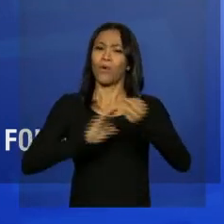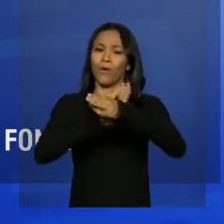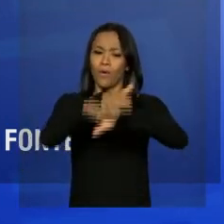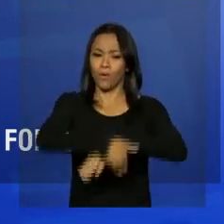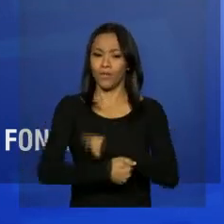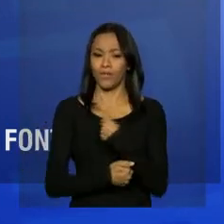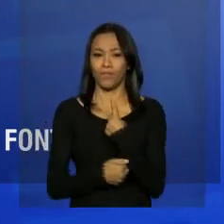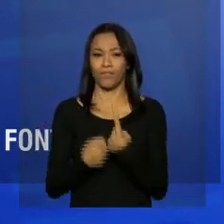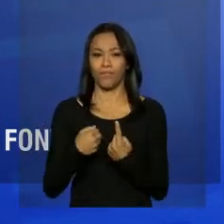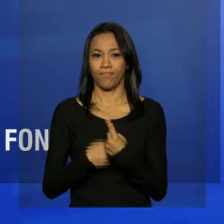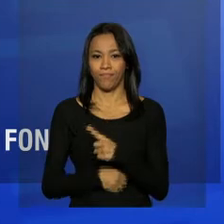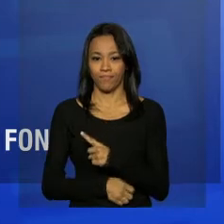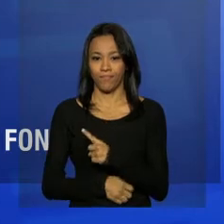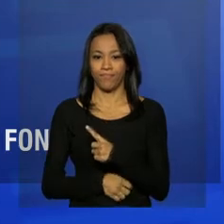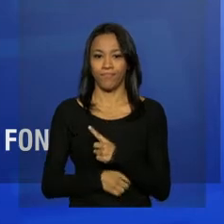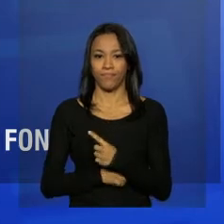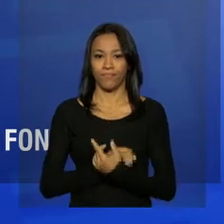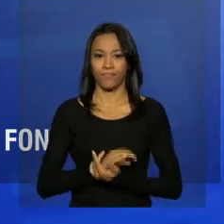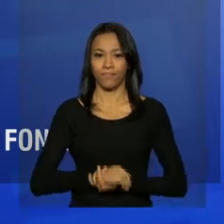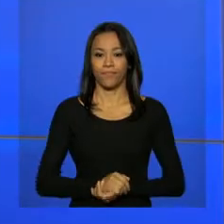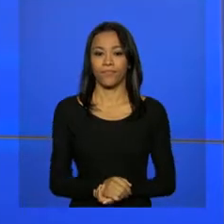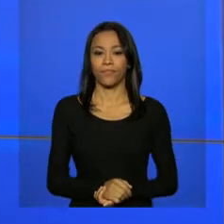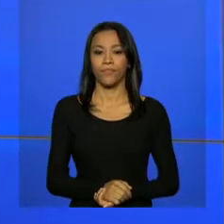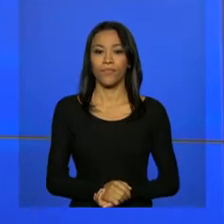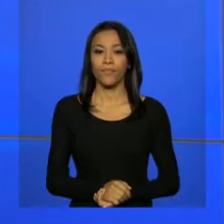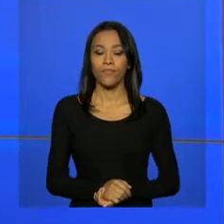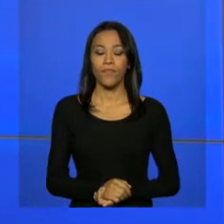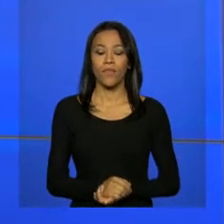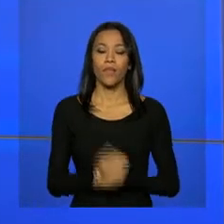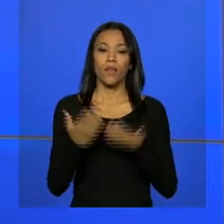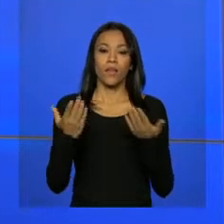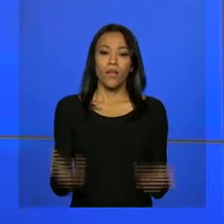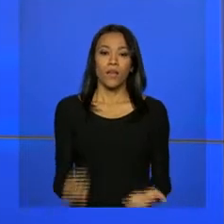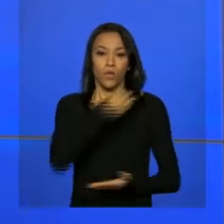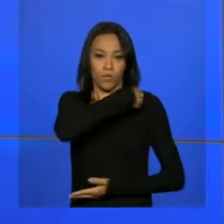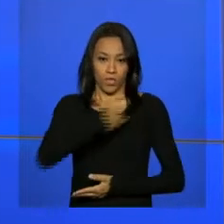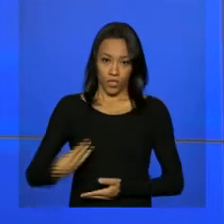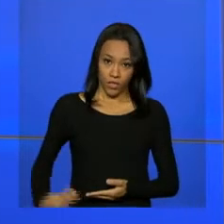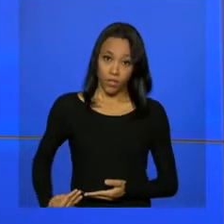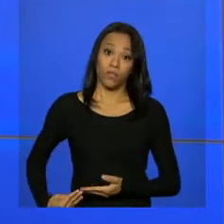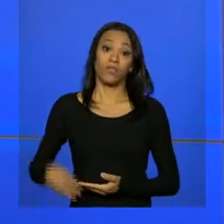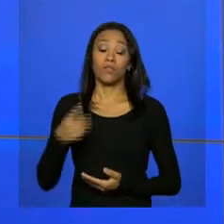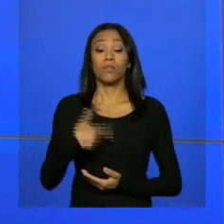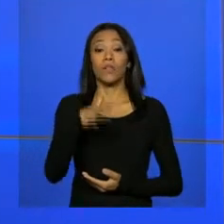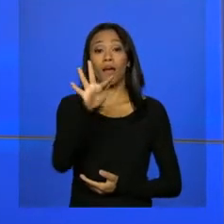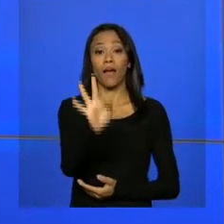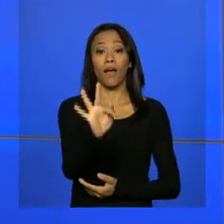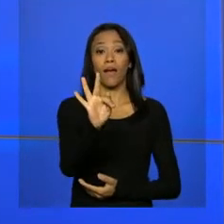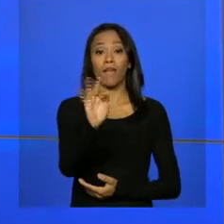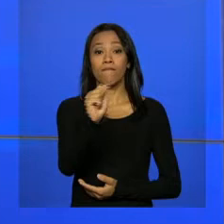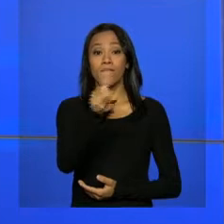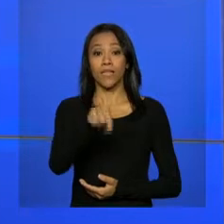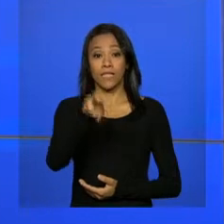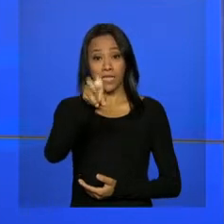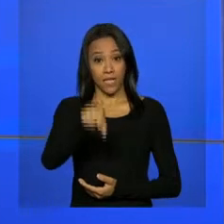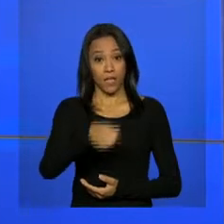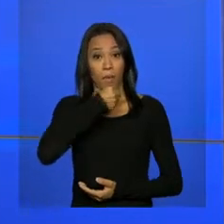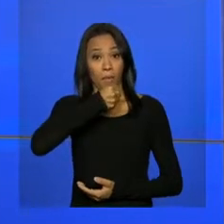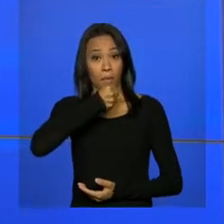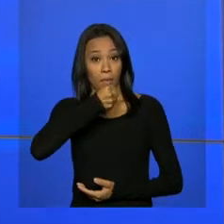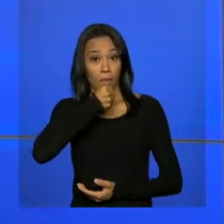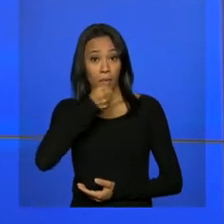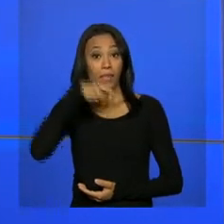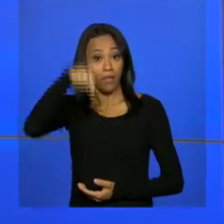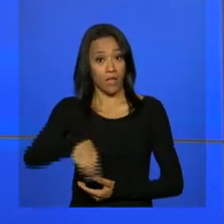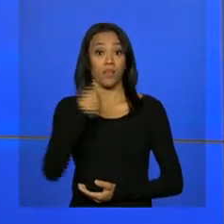.mec.gov.br. E o ministro da Fazenda, Nelson Barbosa, concede entrevista coletiva à imprensa